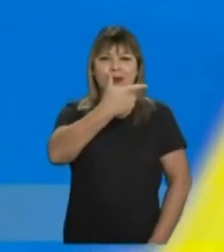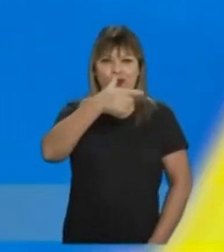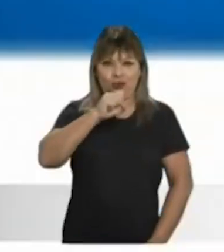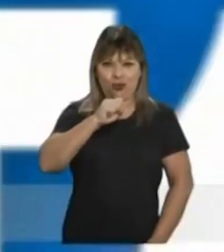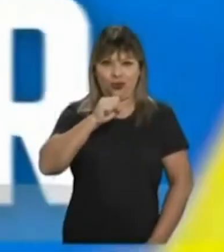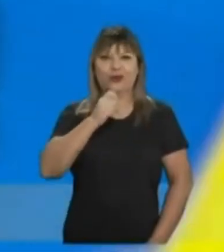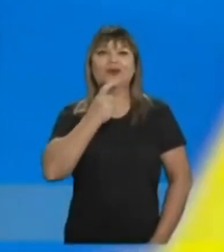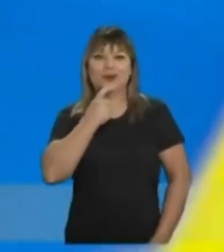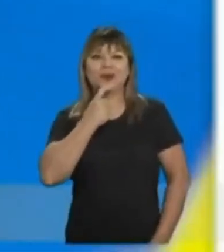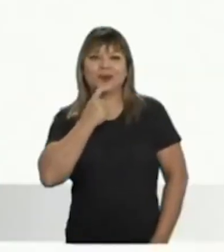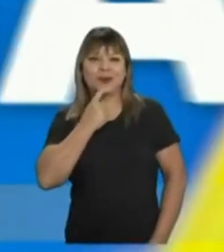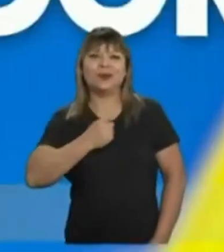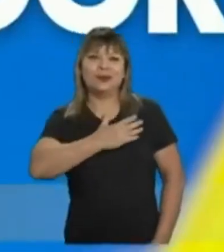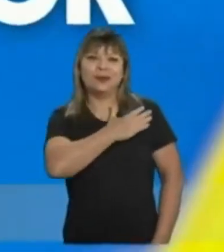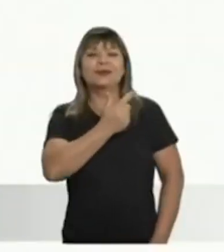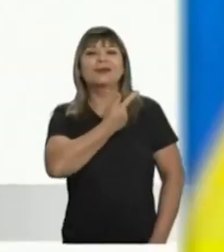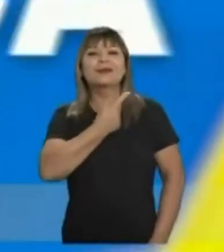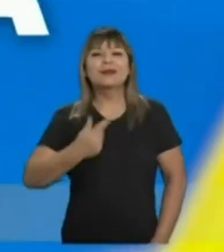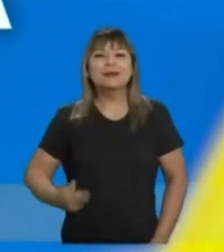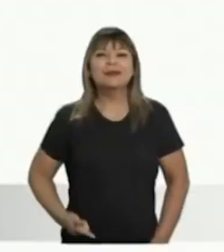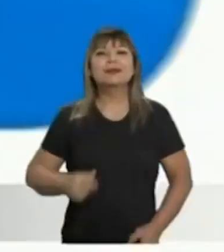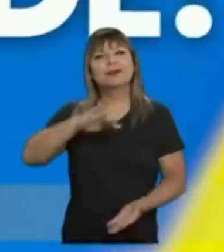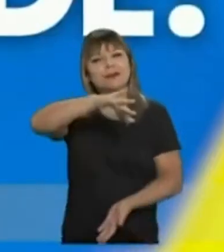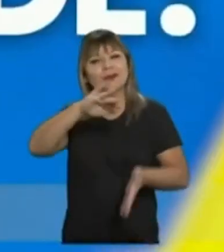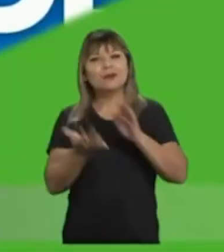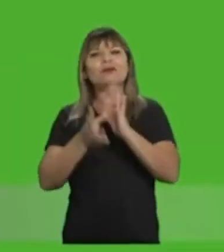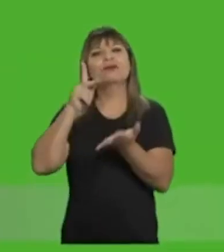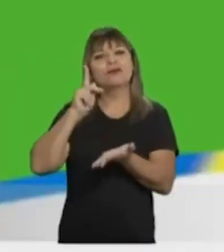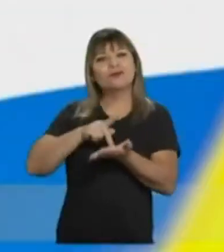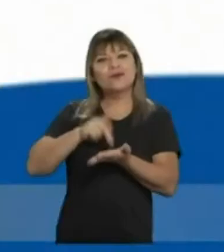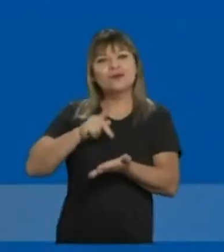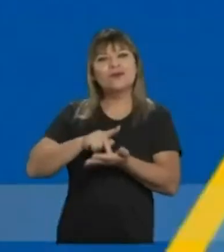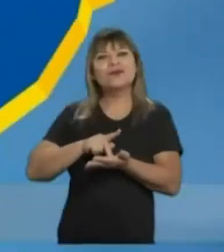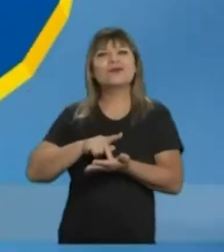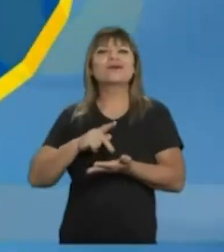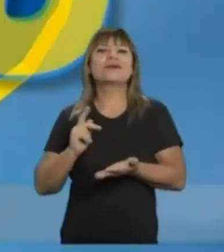é 28, Capitão Contar, Governador, mudança de verdade.